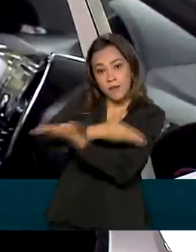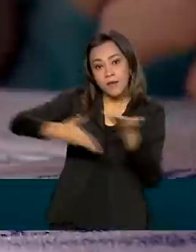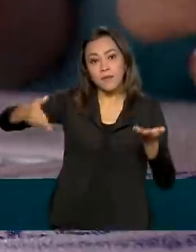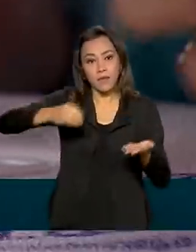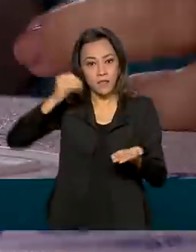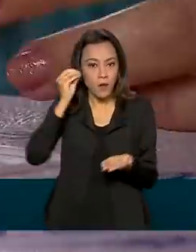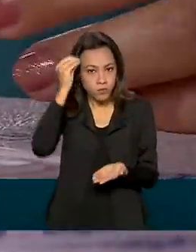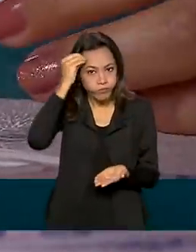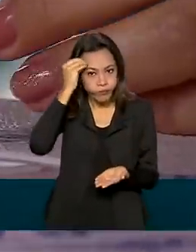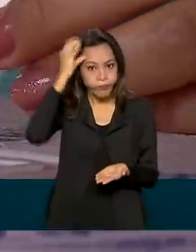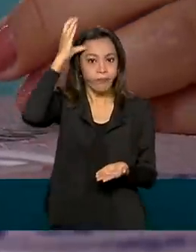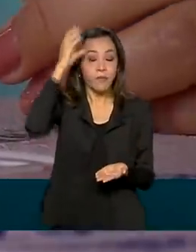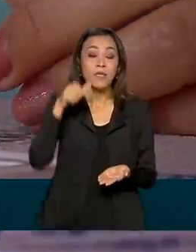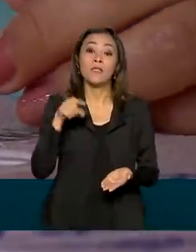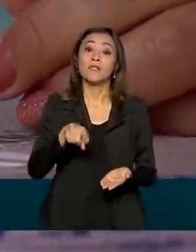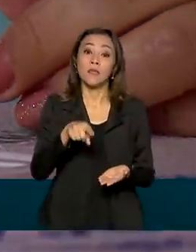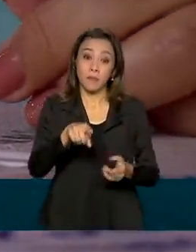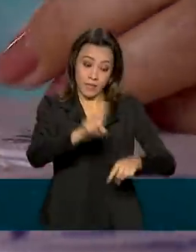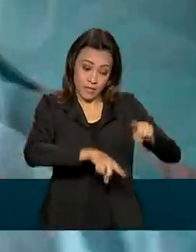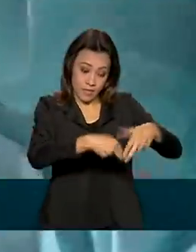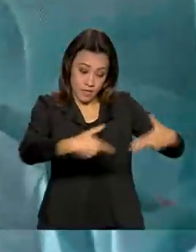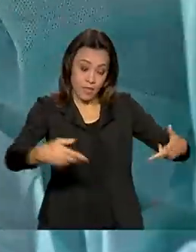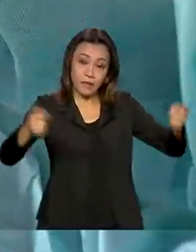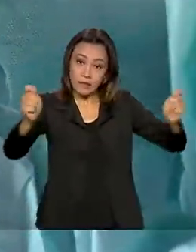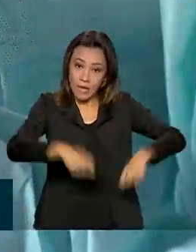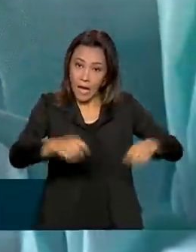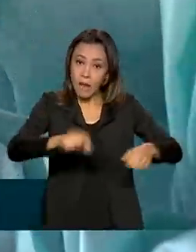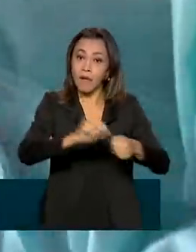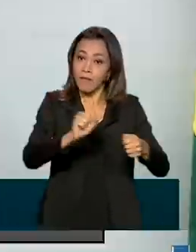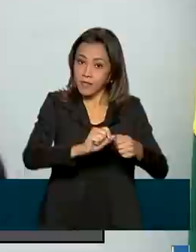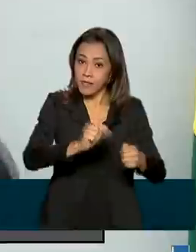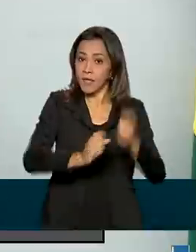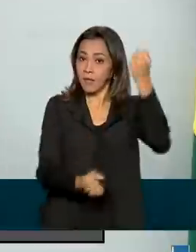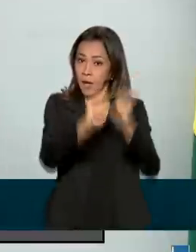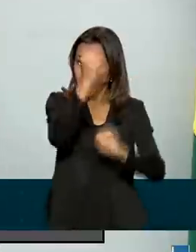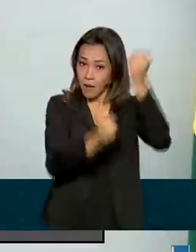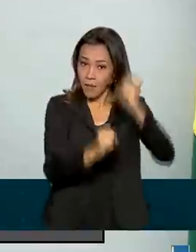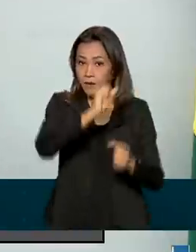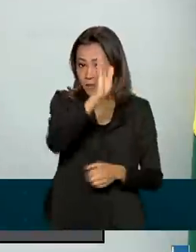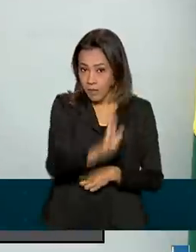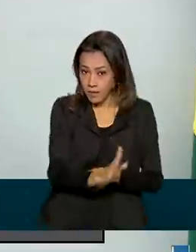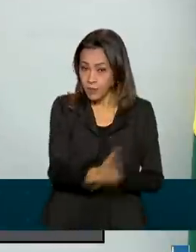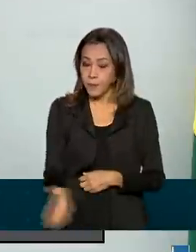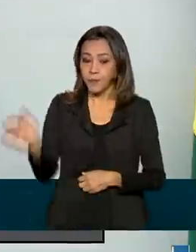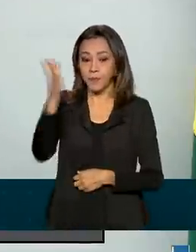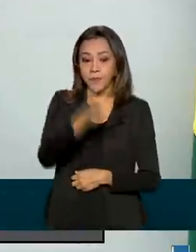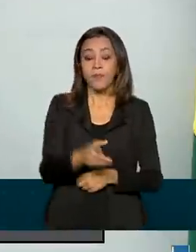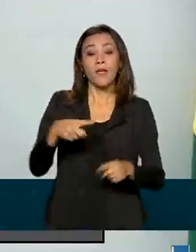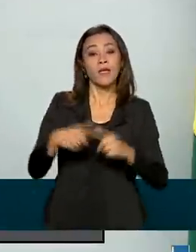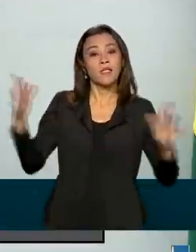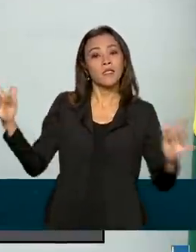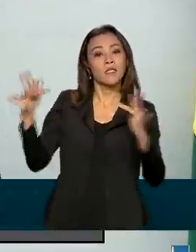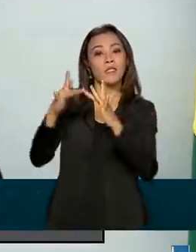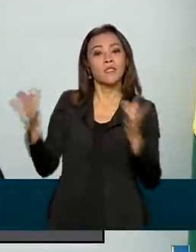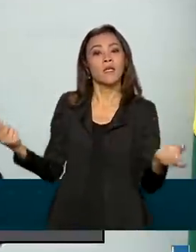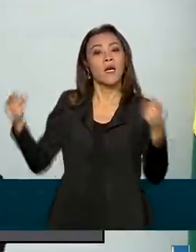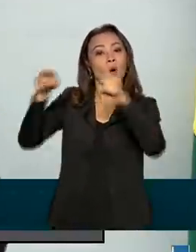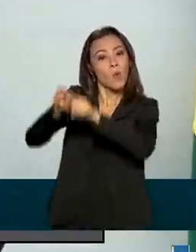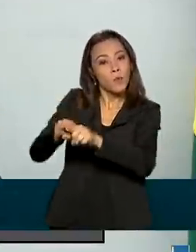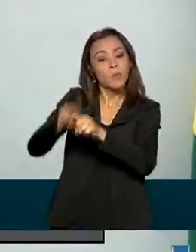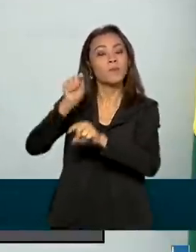significa que o imunizante poderá ser produzido aqui no Brasil. Esse acordo de transferência de tecnologia, aqui